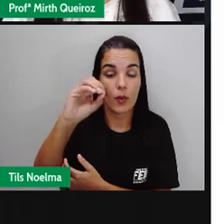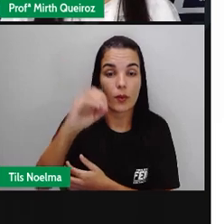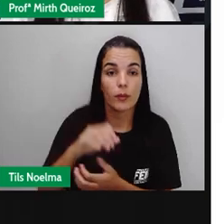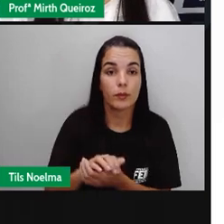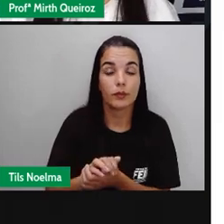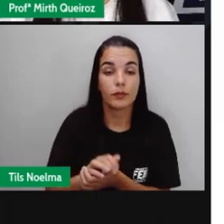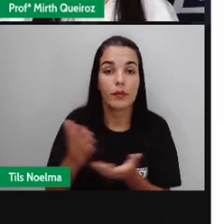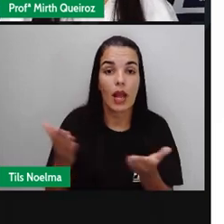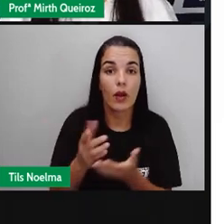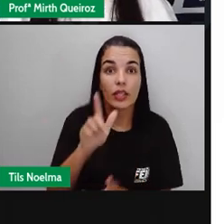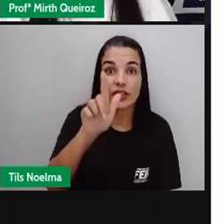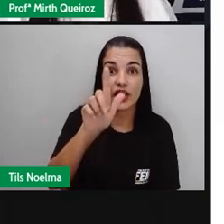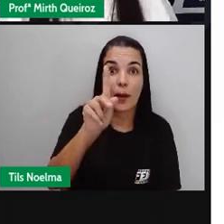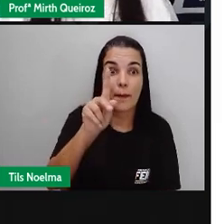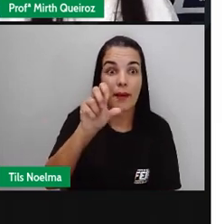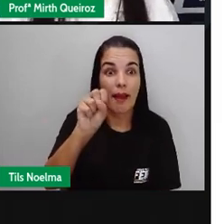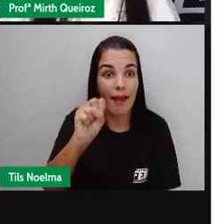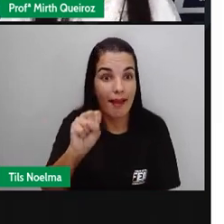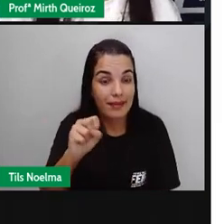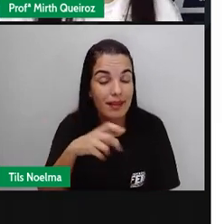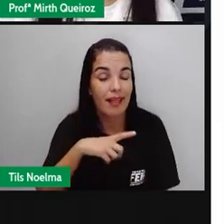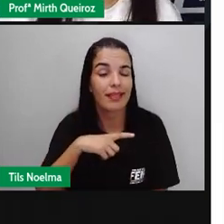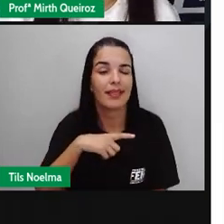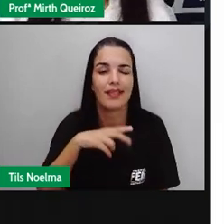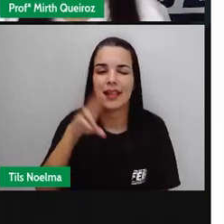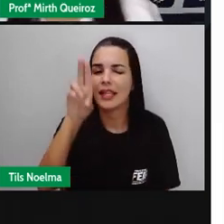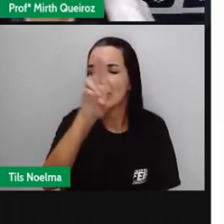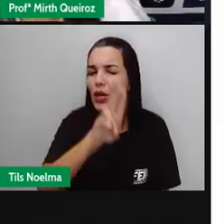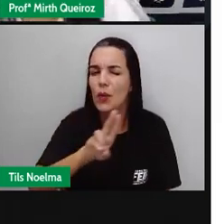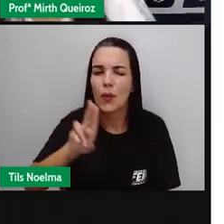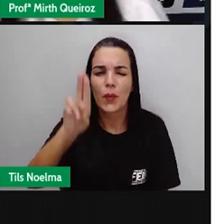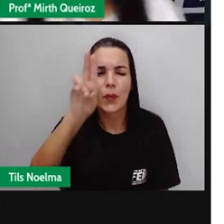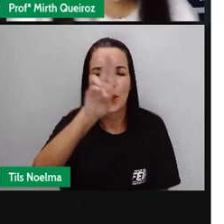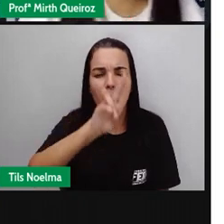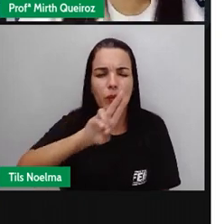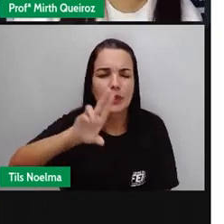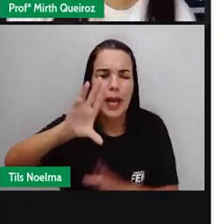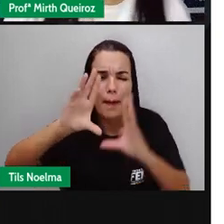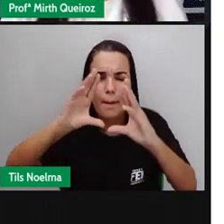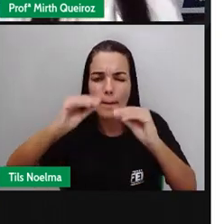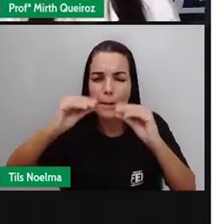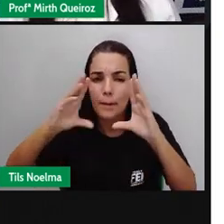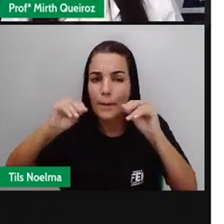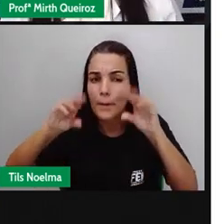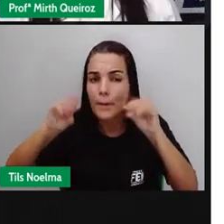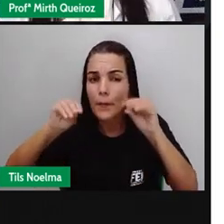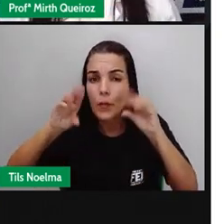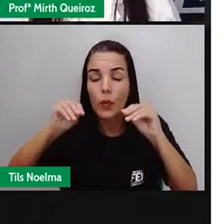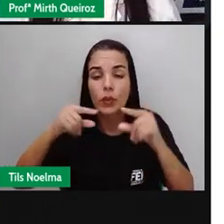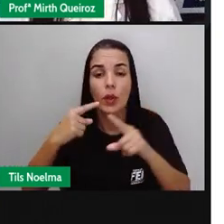O GPS também a gente utiliza esse tipo de mapa para a gente poder se